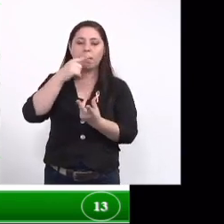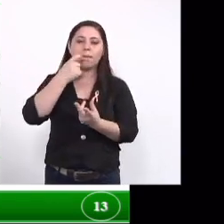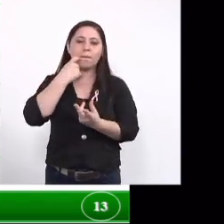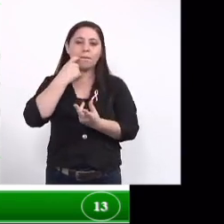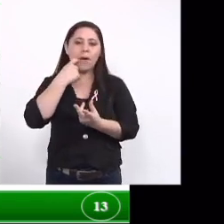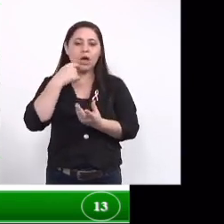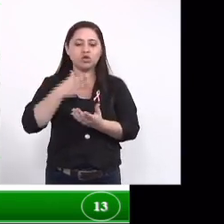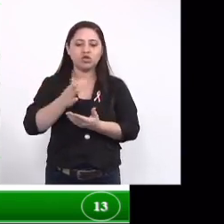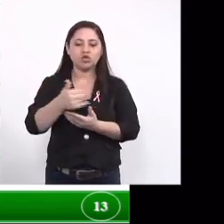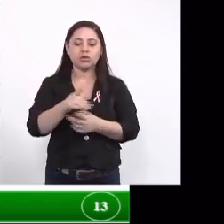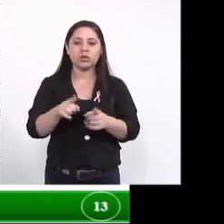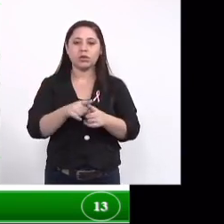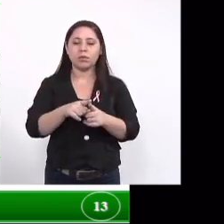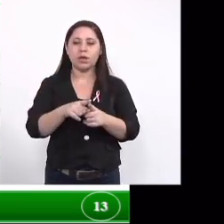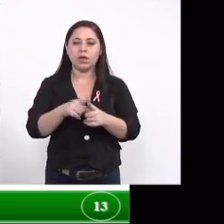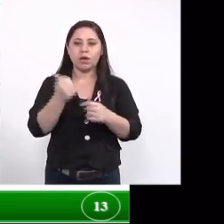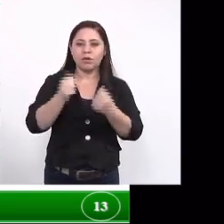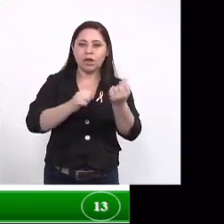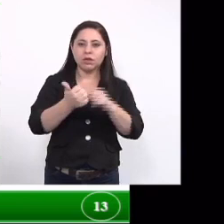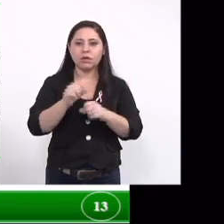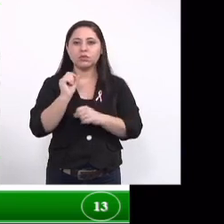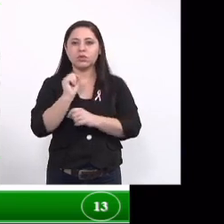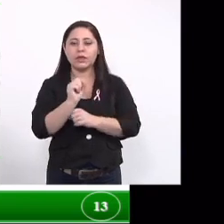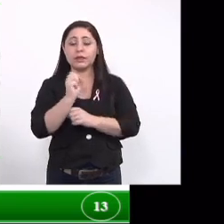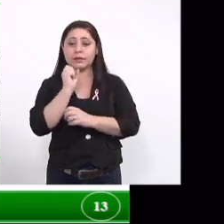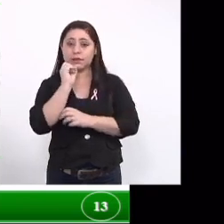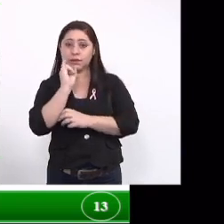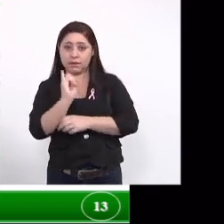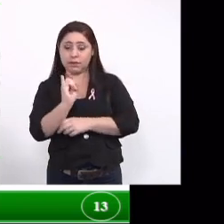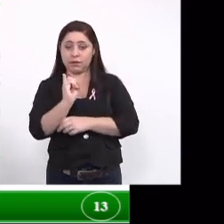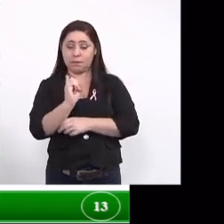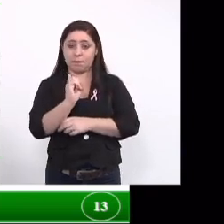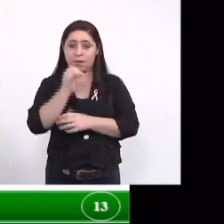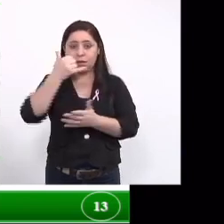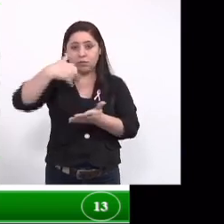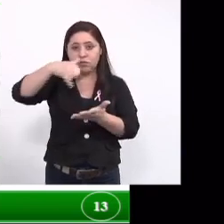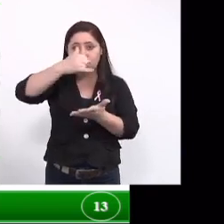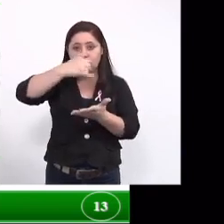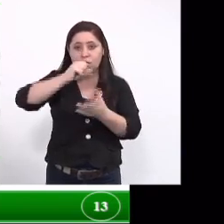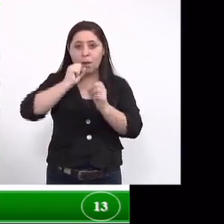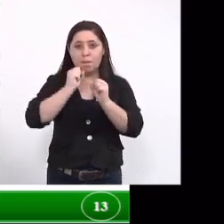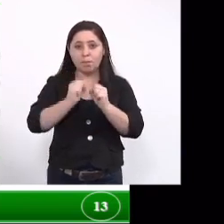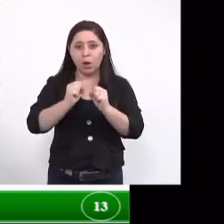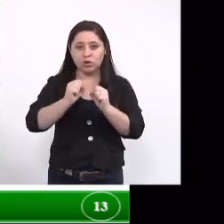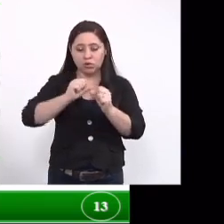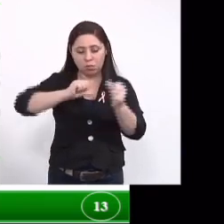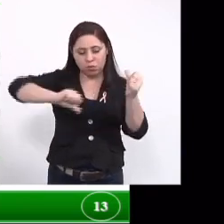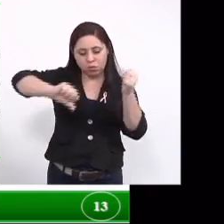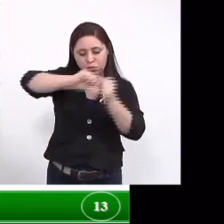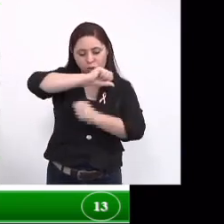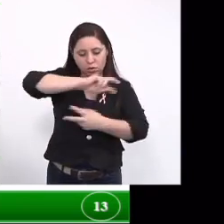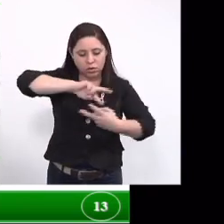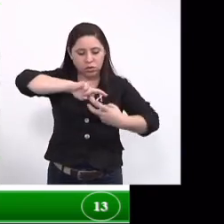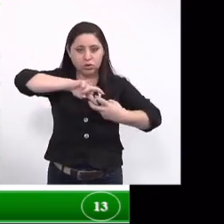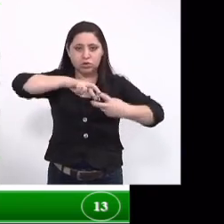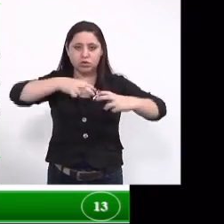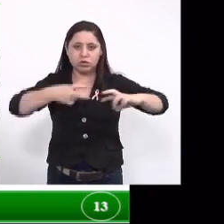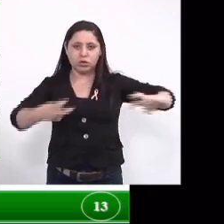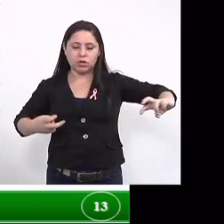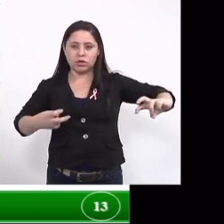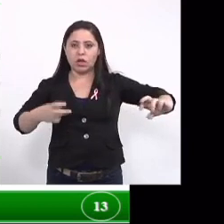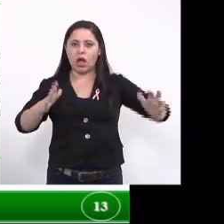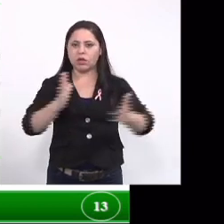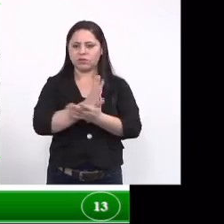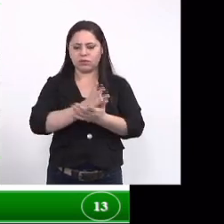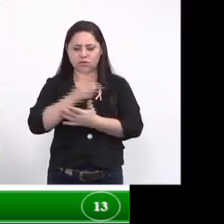e também avariamos a atividade crônica ou seja se esse composto pode causar alguma alteração genética nesses animais que às vezes eles não